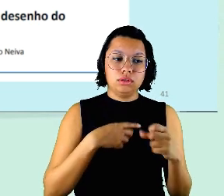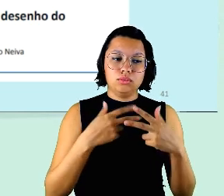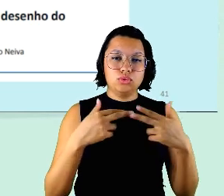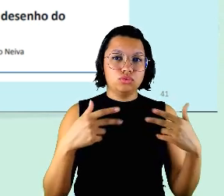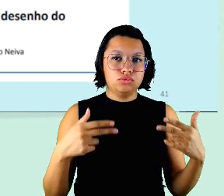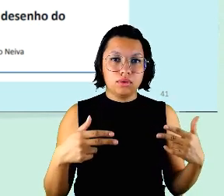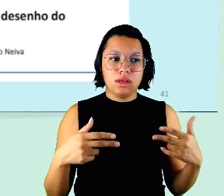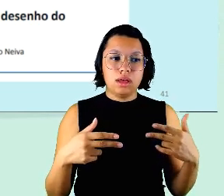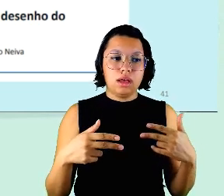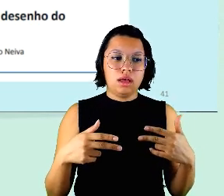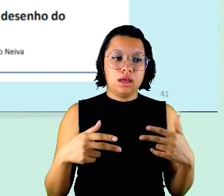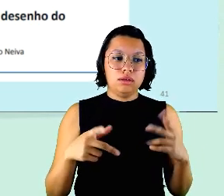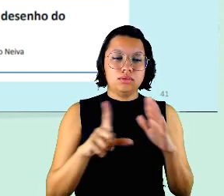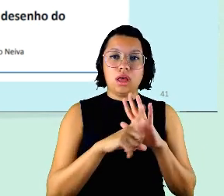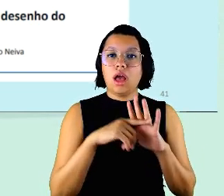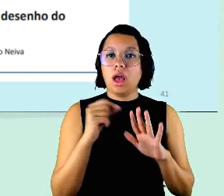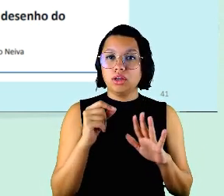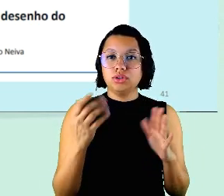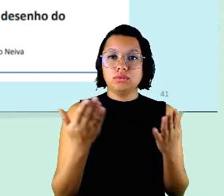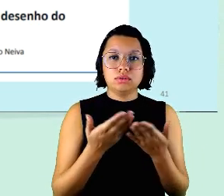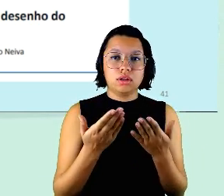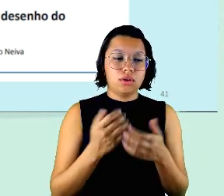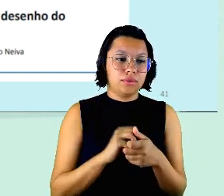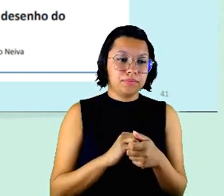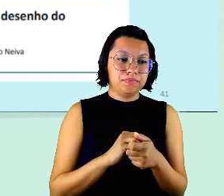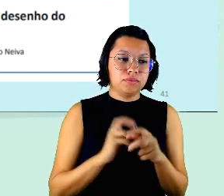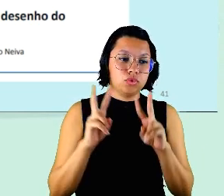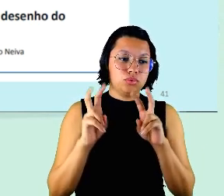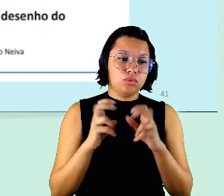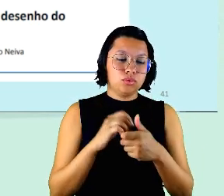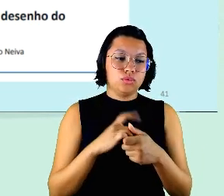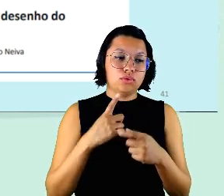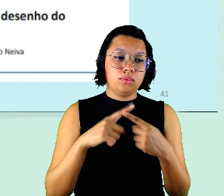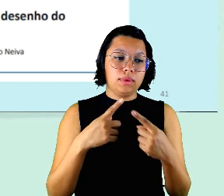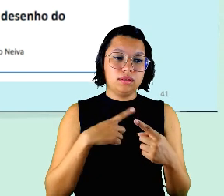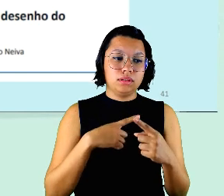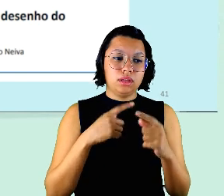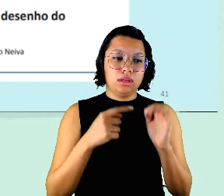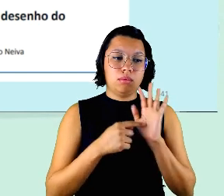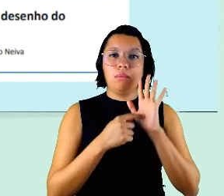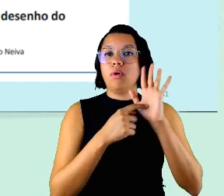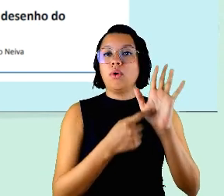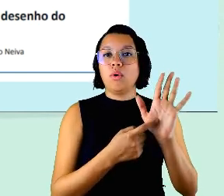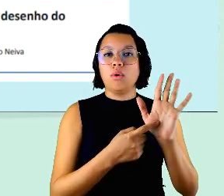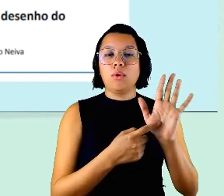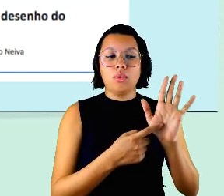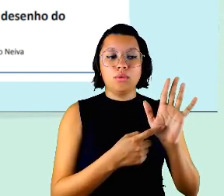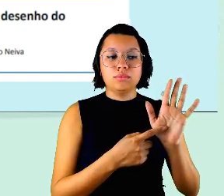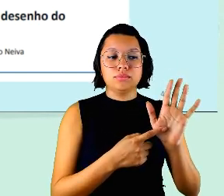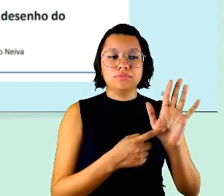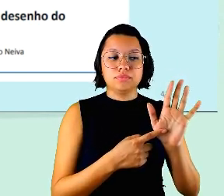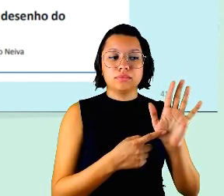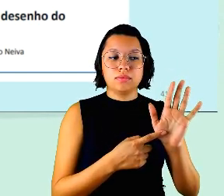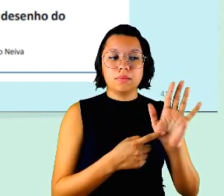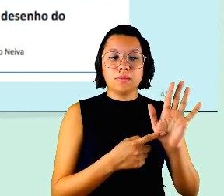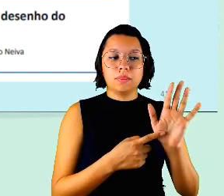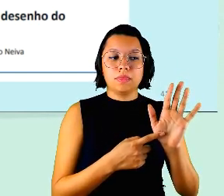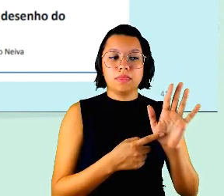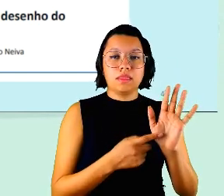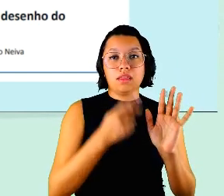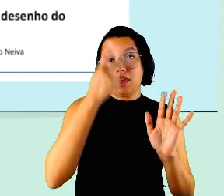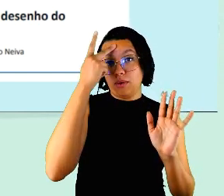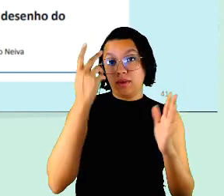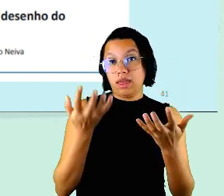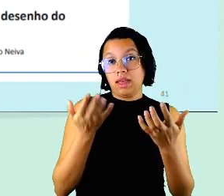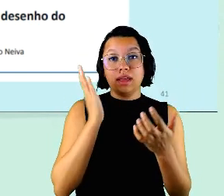saindo sobre o assunto mas aqui tem uma publicação que talvez possa alguém possa se interessar